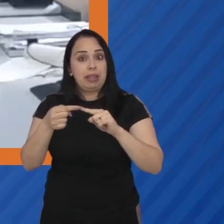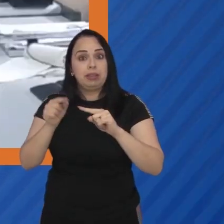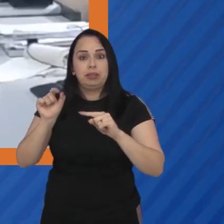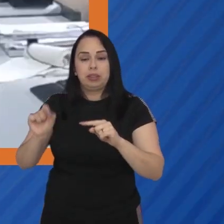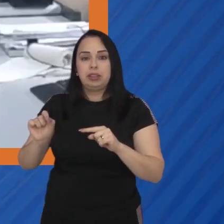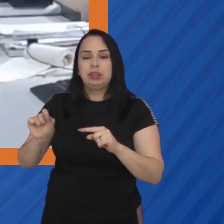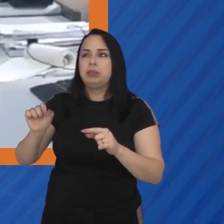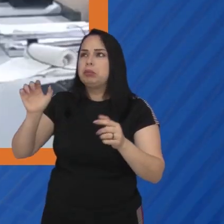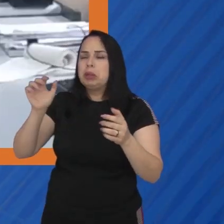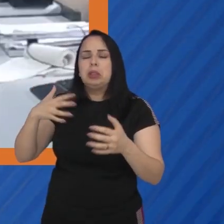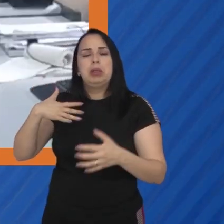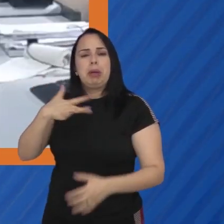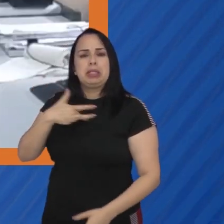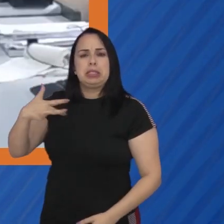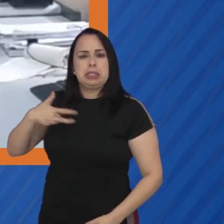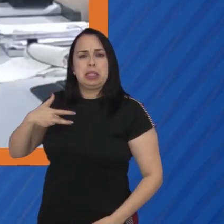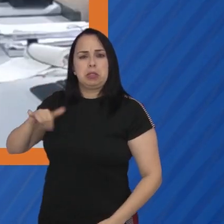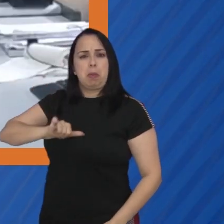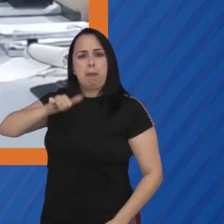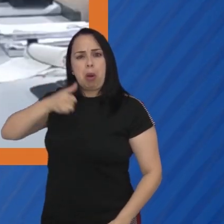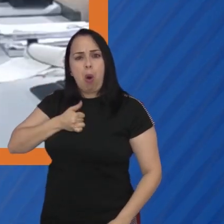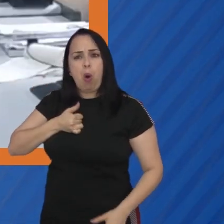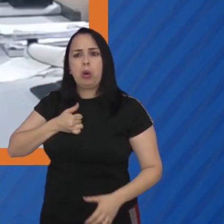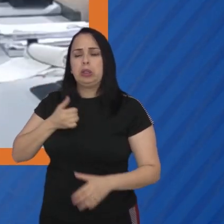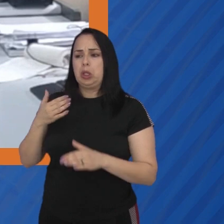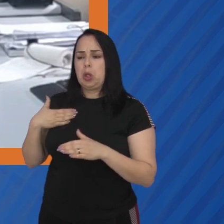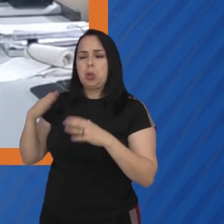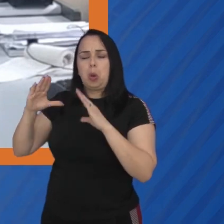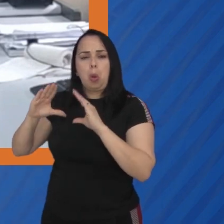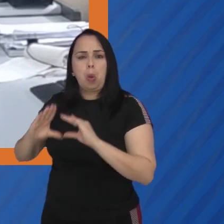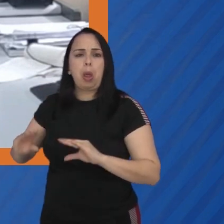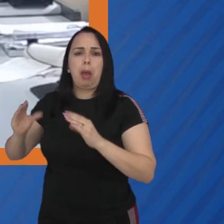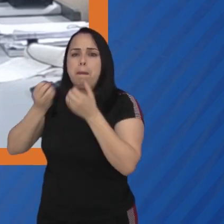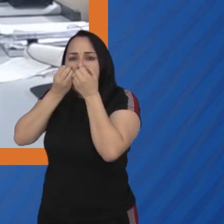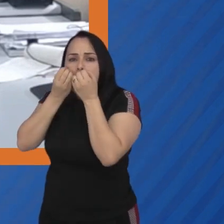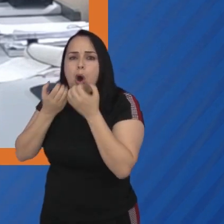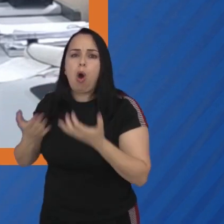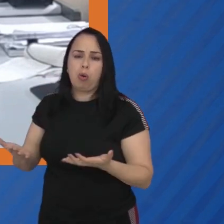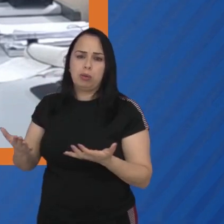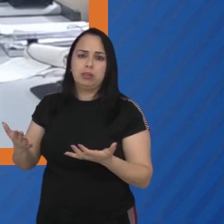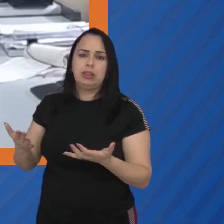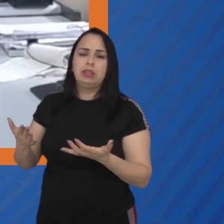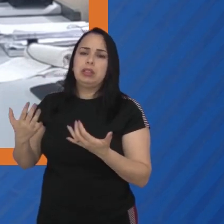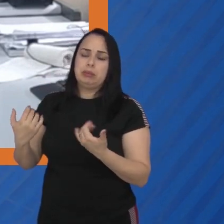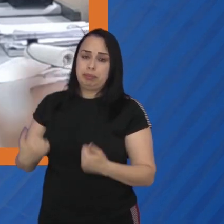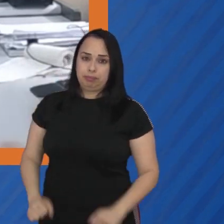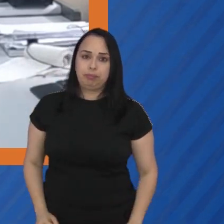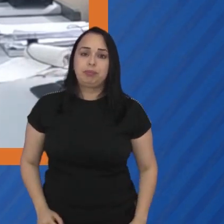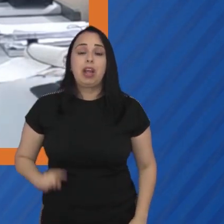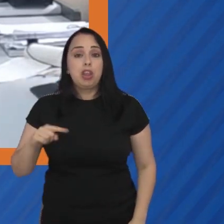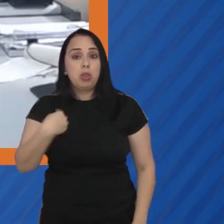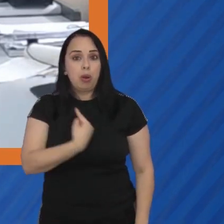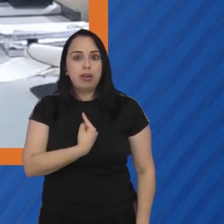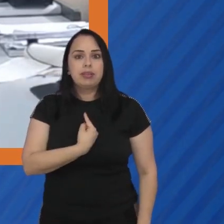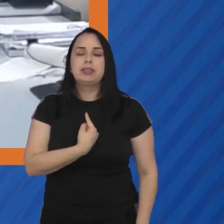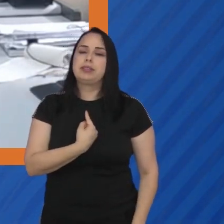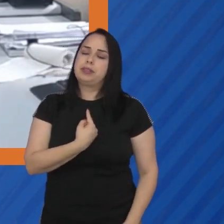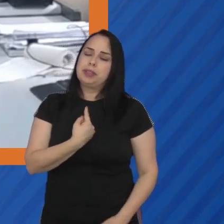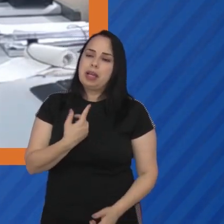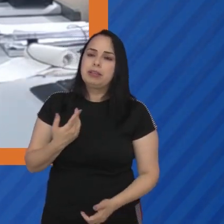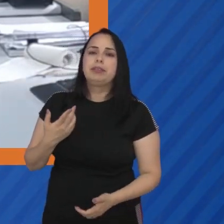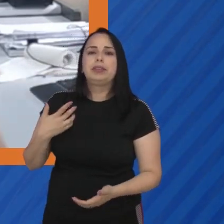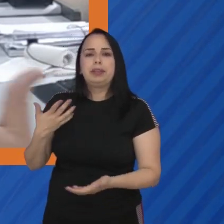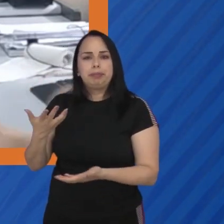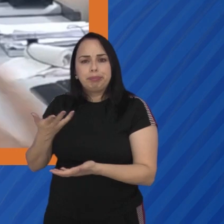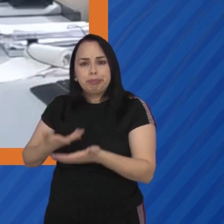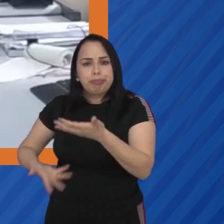relacionado com a nossa sensação de bem estar e com o corpo com o ambiente térmico que nós habitamos